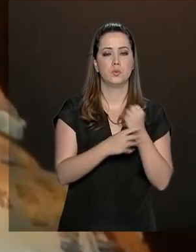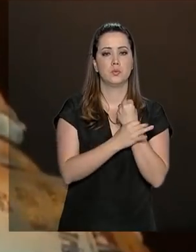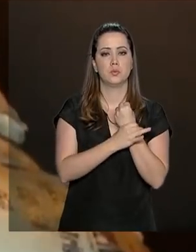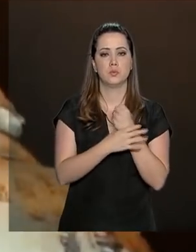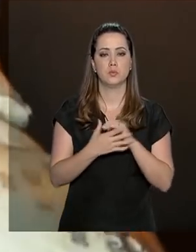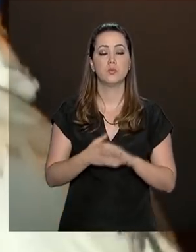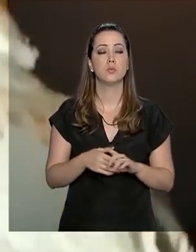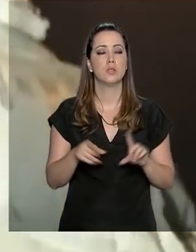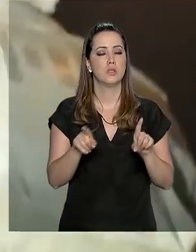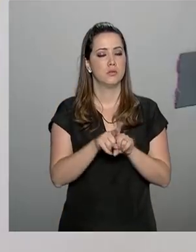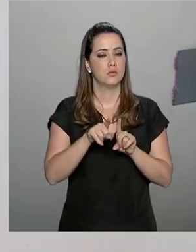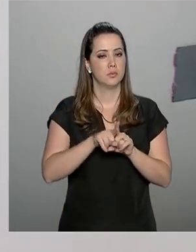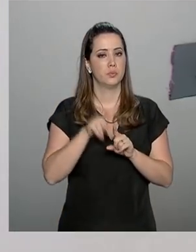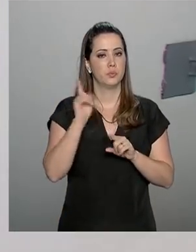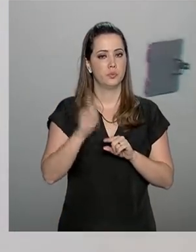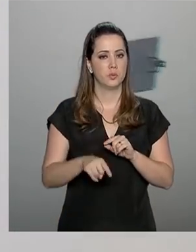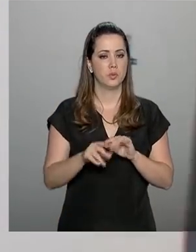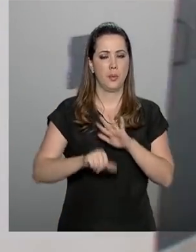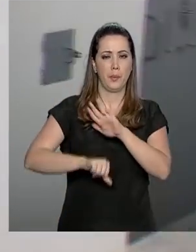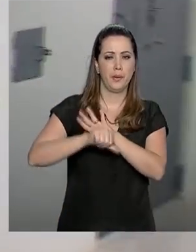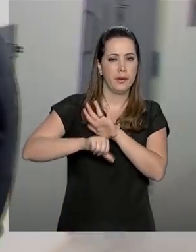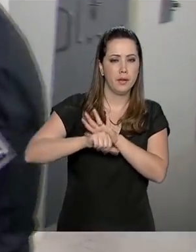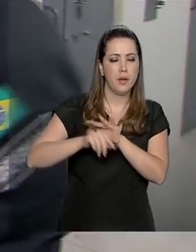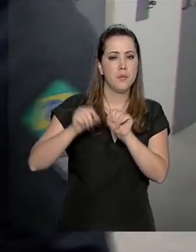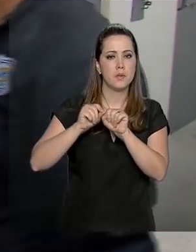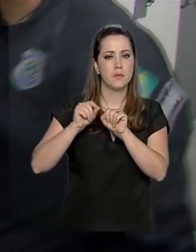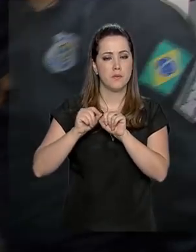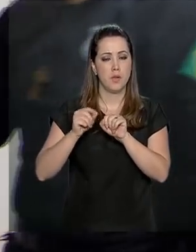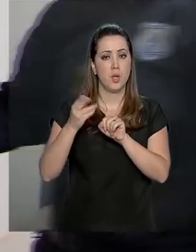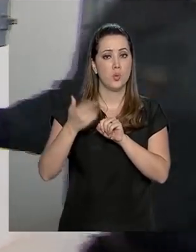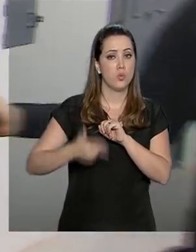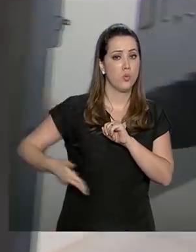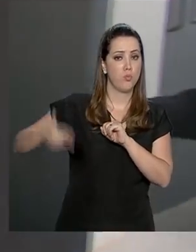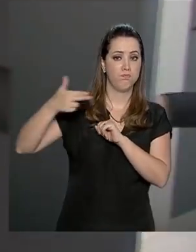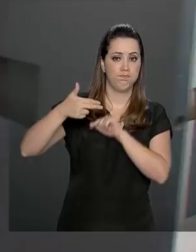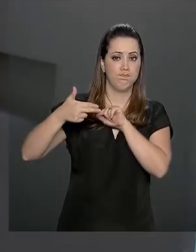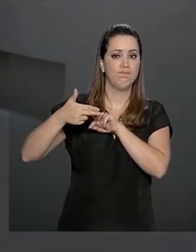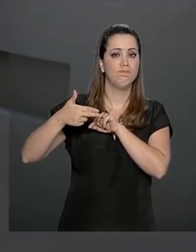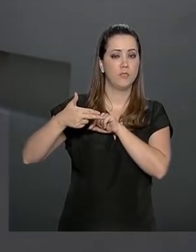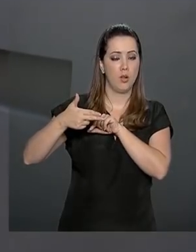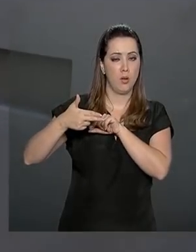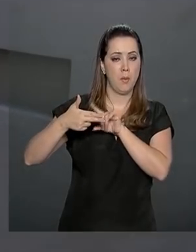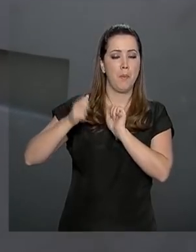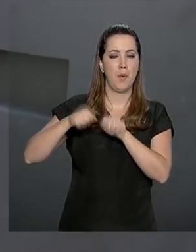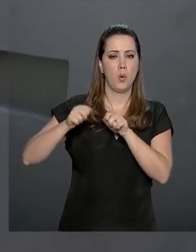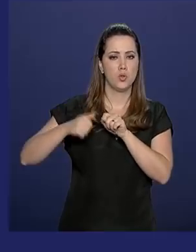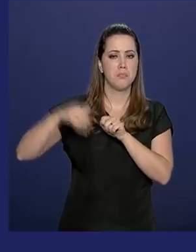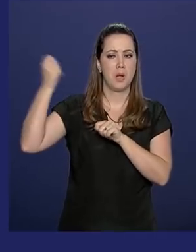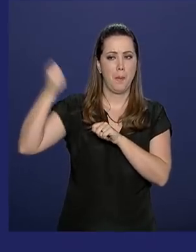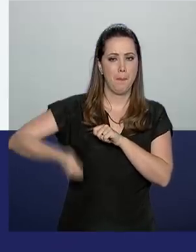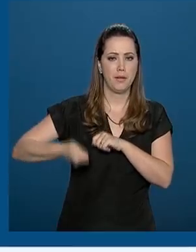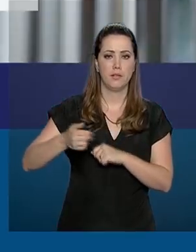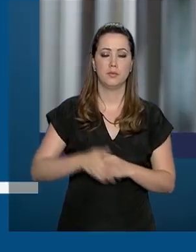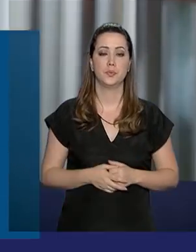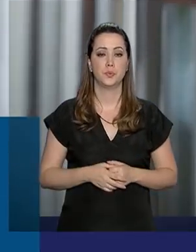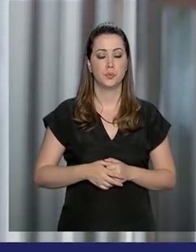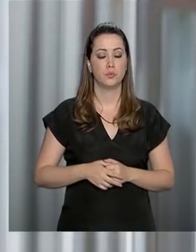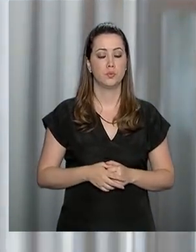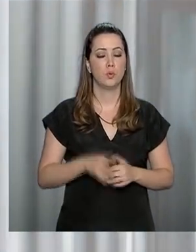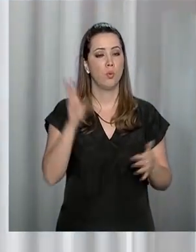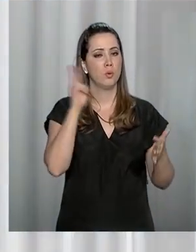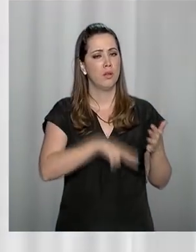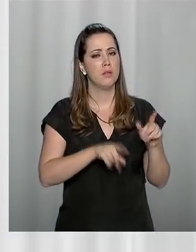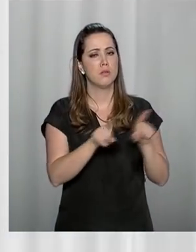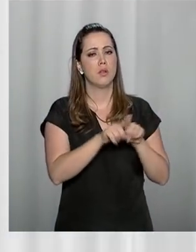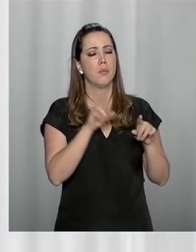pública e também que os crimes cometidos com arma de fogo podem ter uma punição maior. O texto prevê também